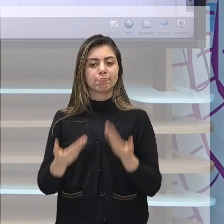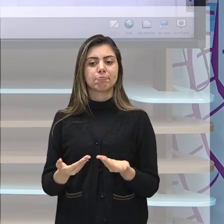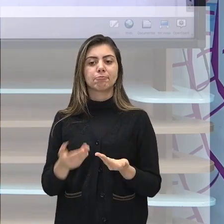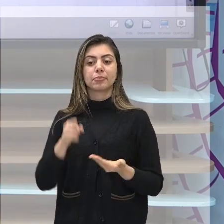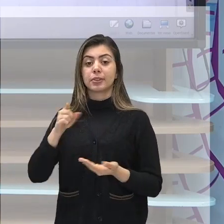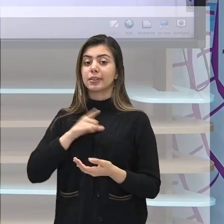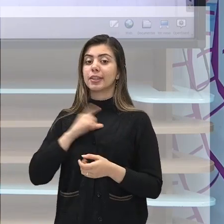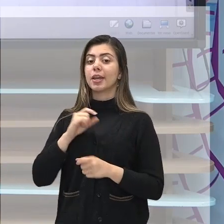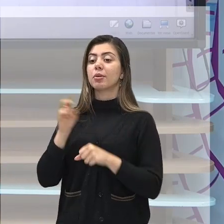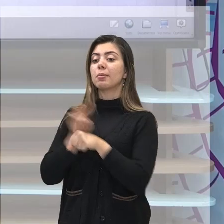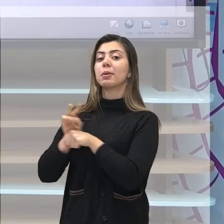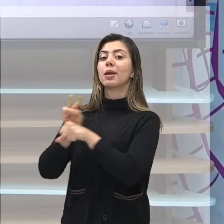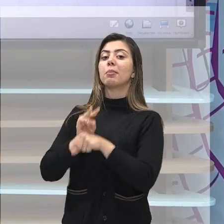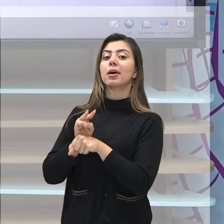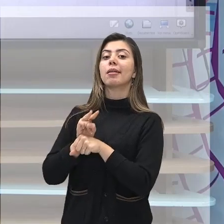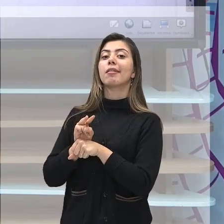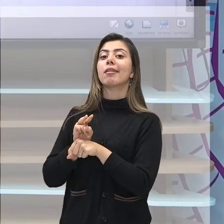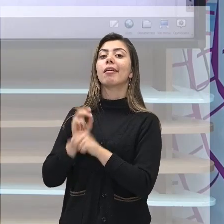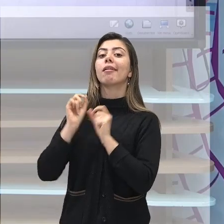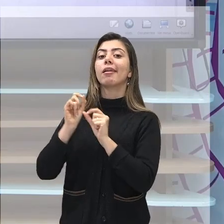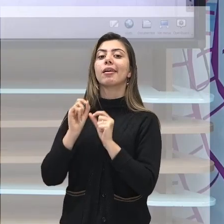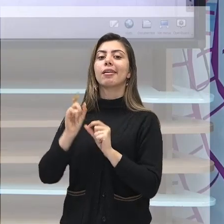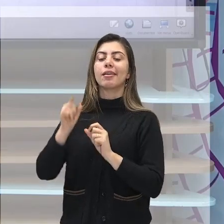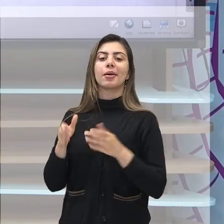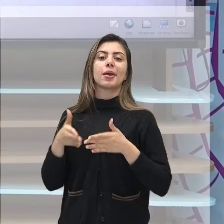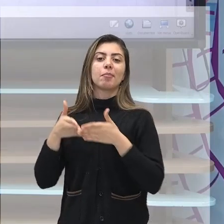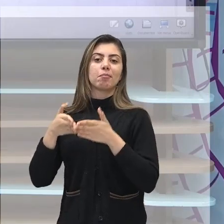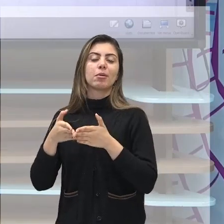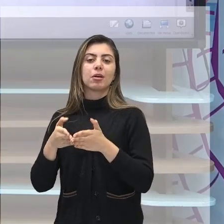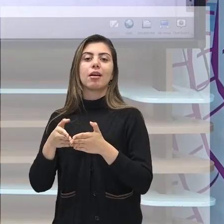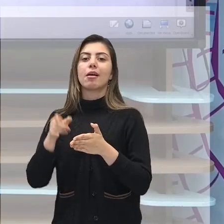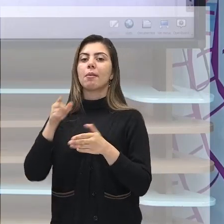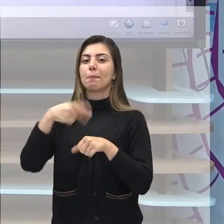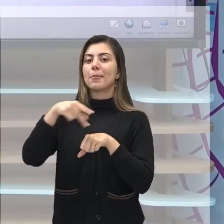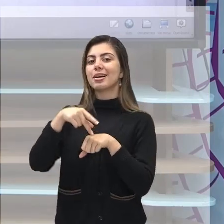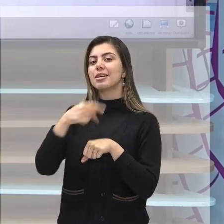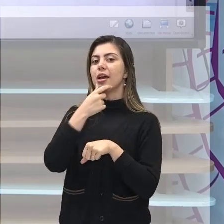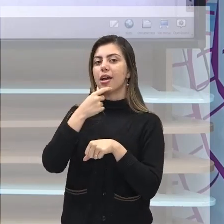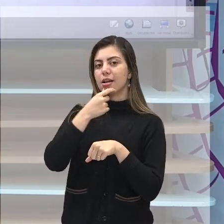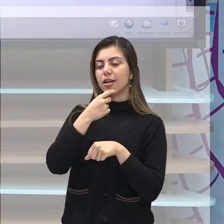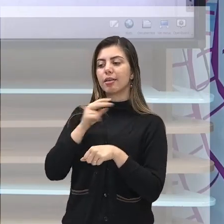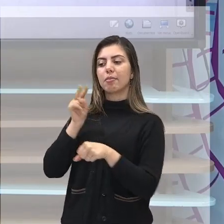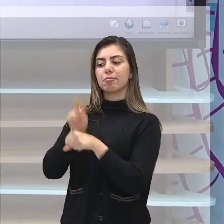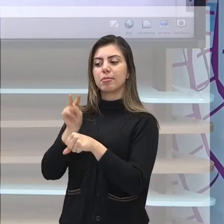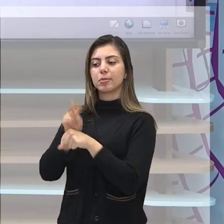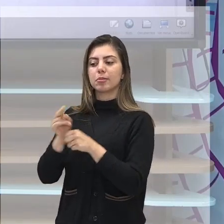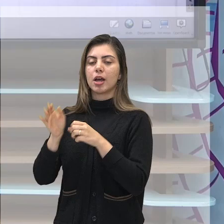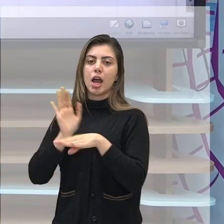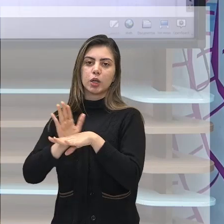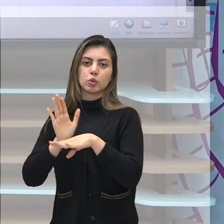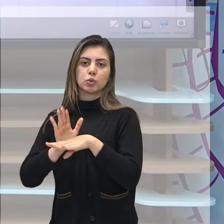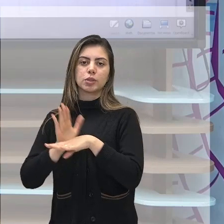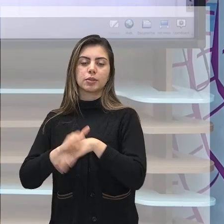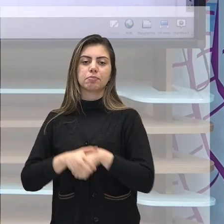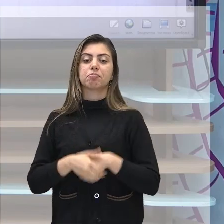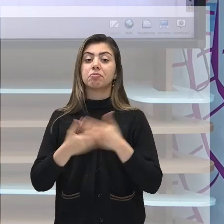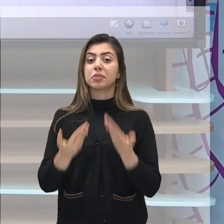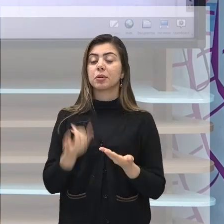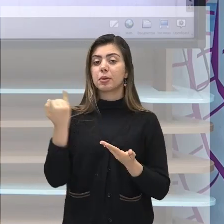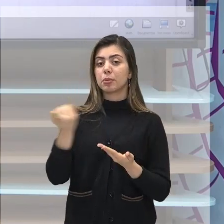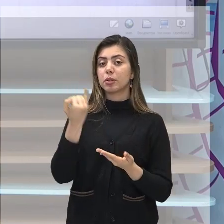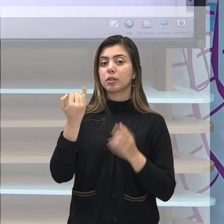escoltada por quem? Pela Inglaterra. E aí, é importante atentarmos que a